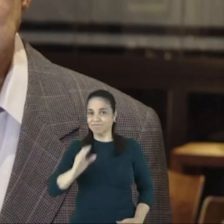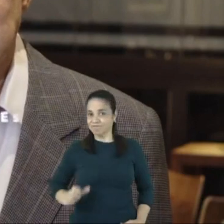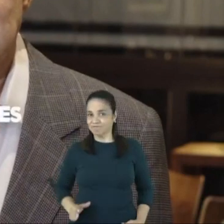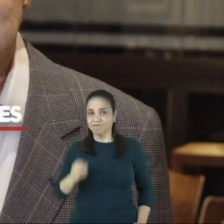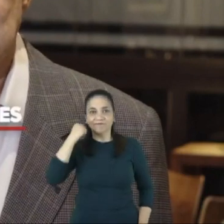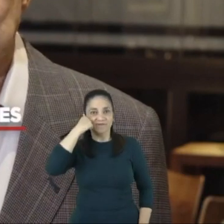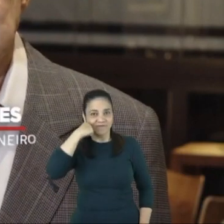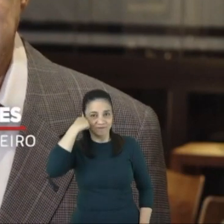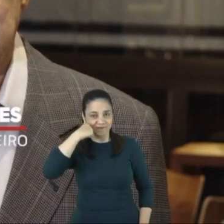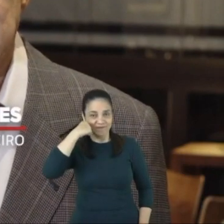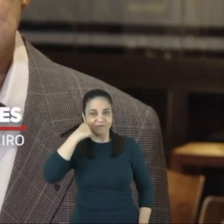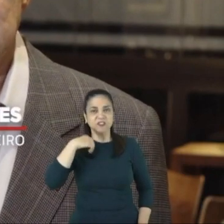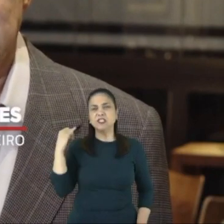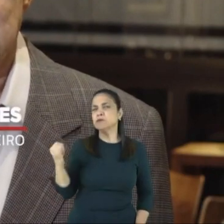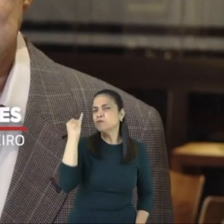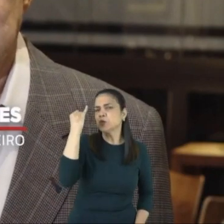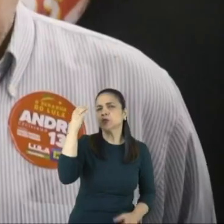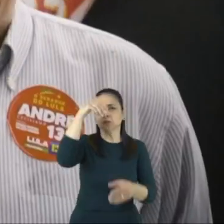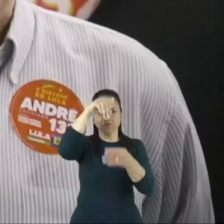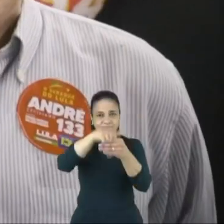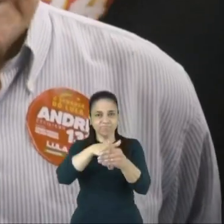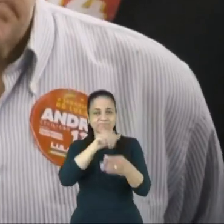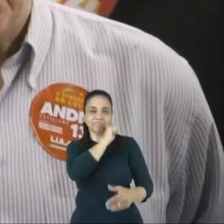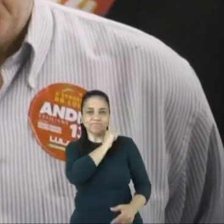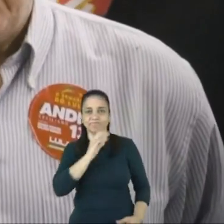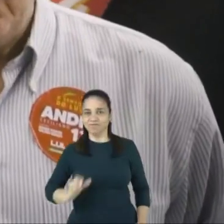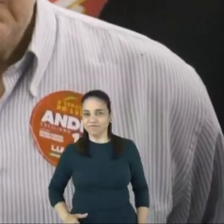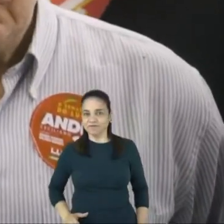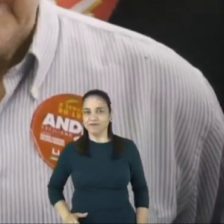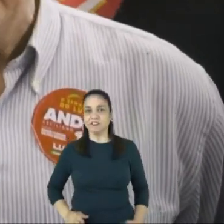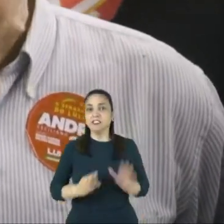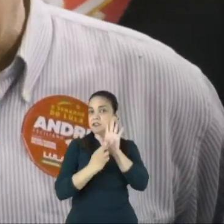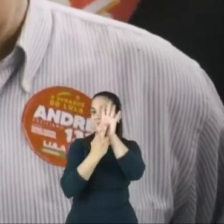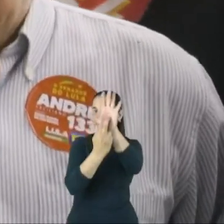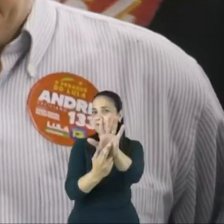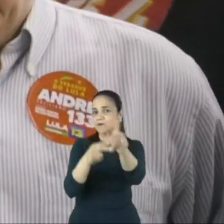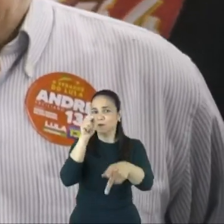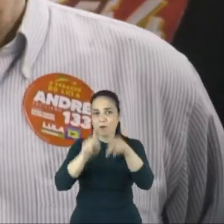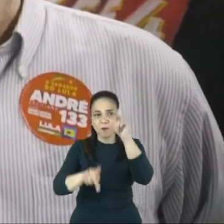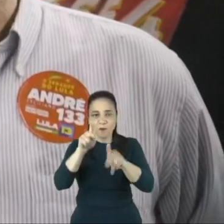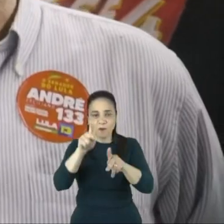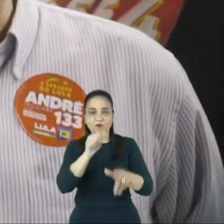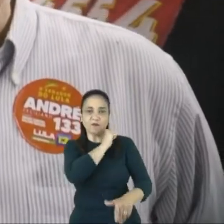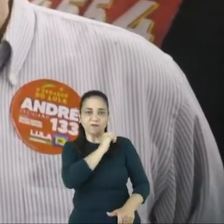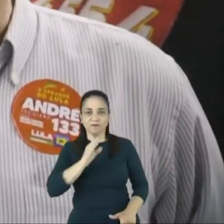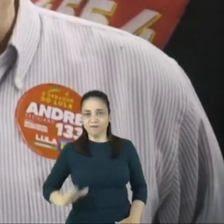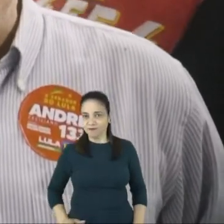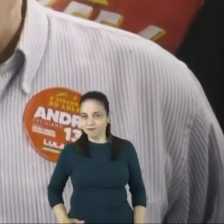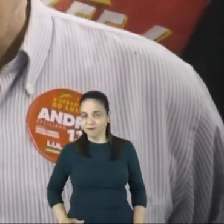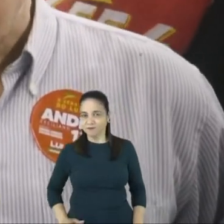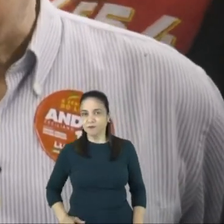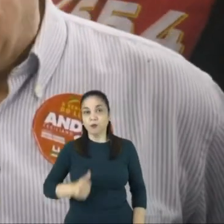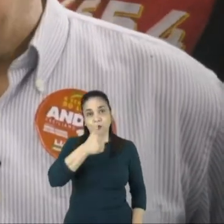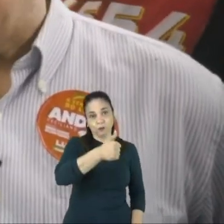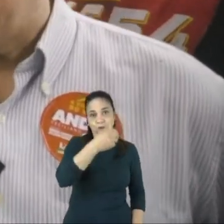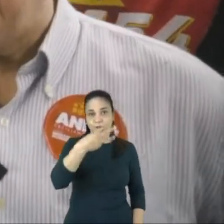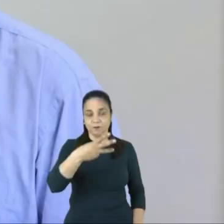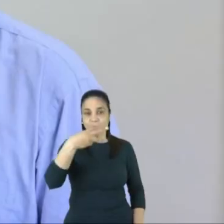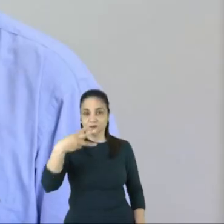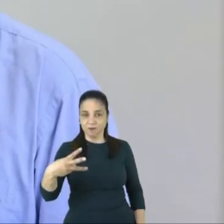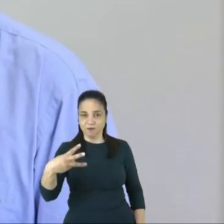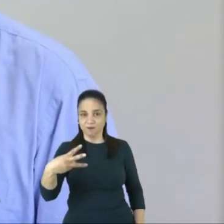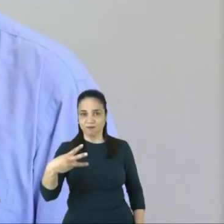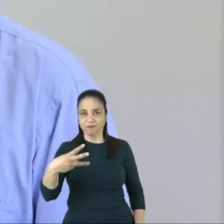importante a eleição do André para o Senado. O que representa o povo é André, siciliano. Um, três, três.